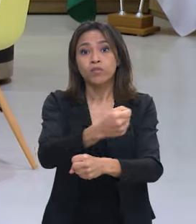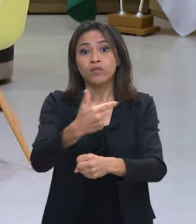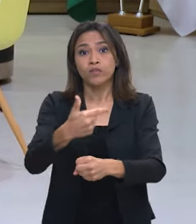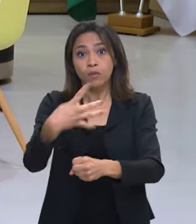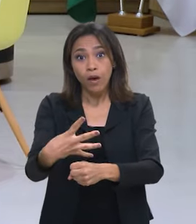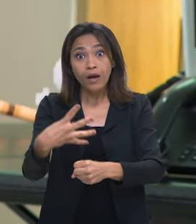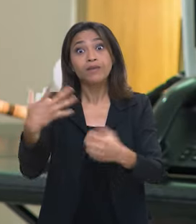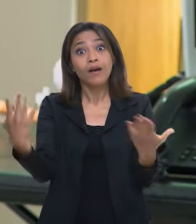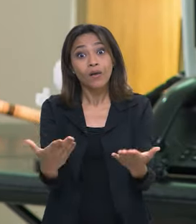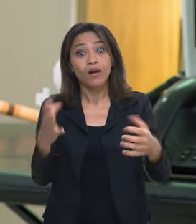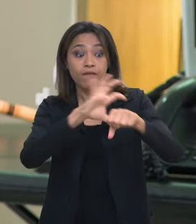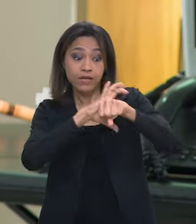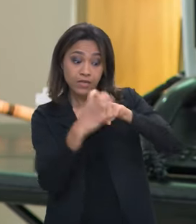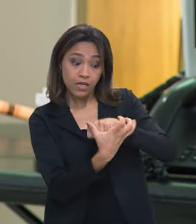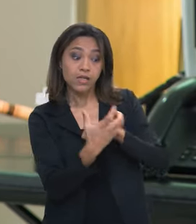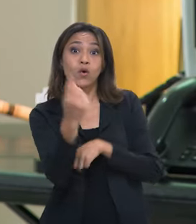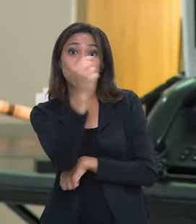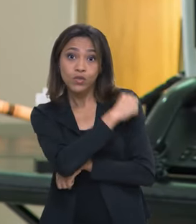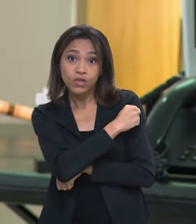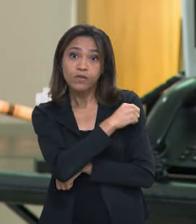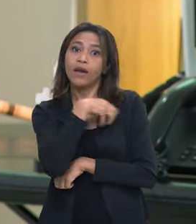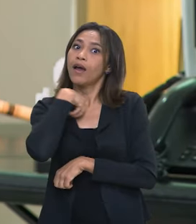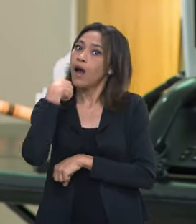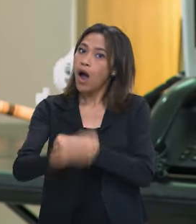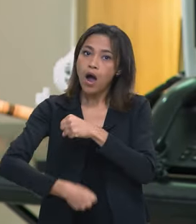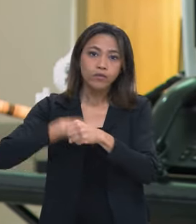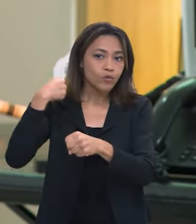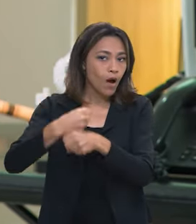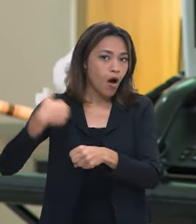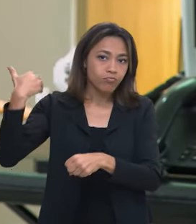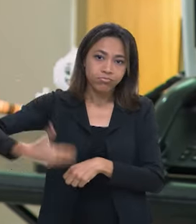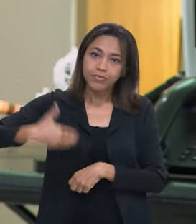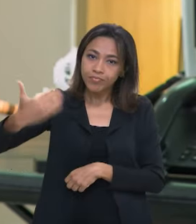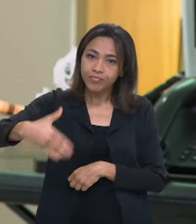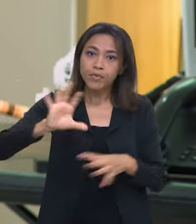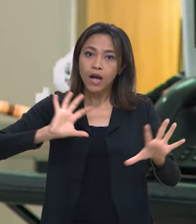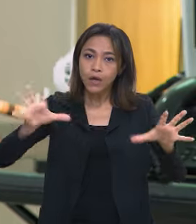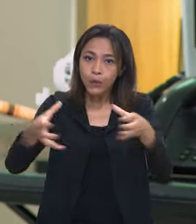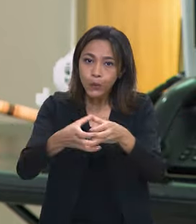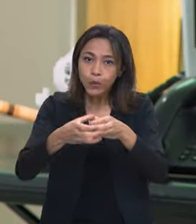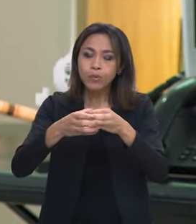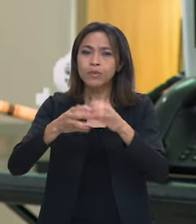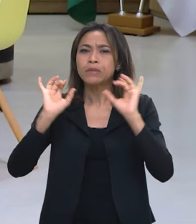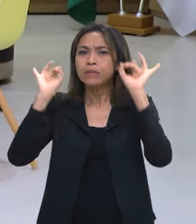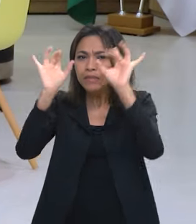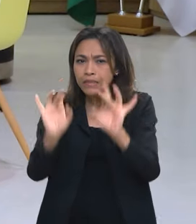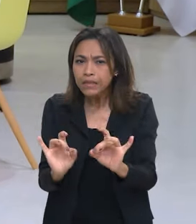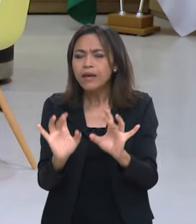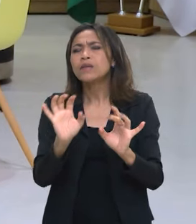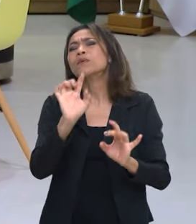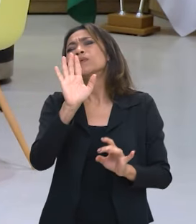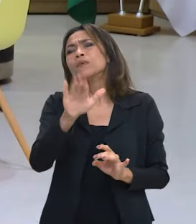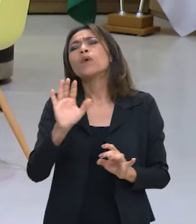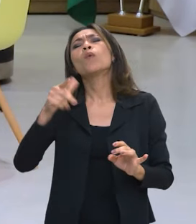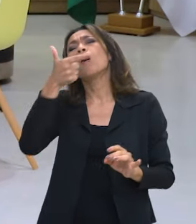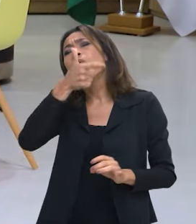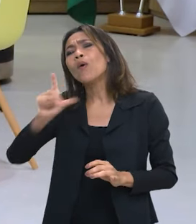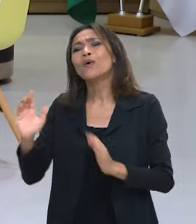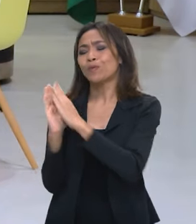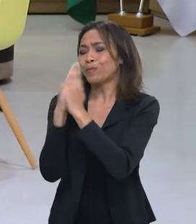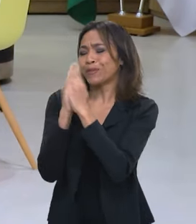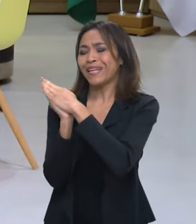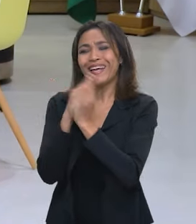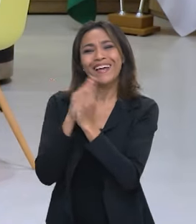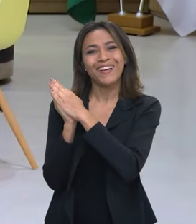Vacinação contra a Covid passa a ser anual para as crianças e grupos prioritários. Que estratégia, além do Zé